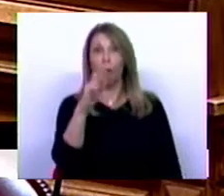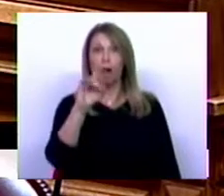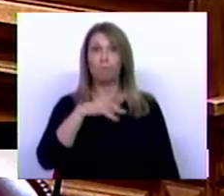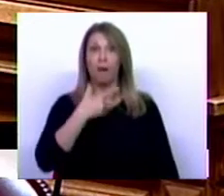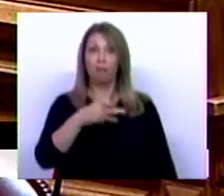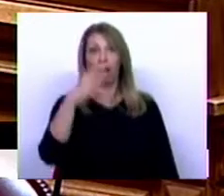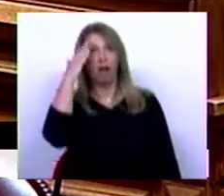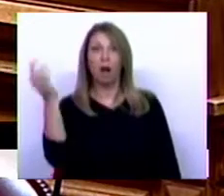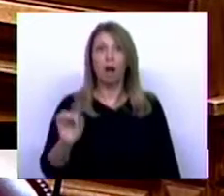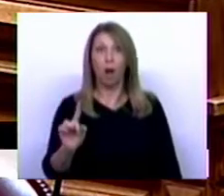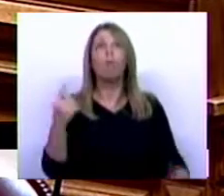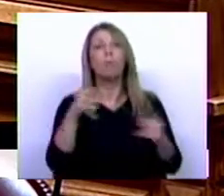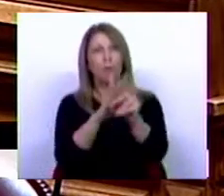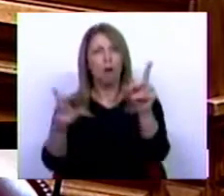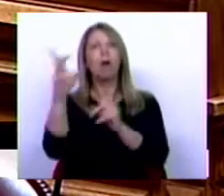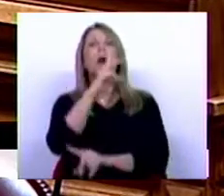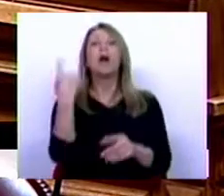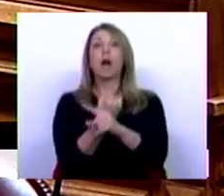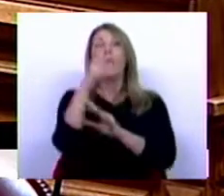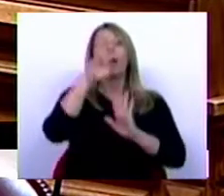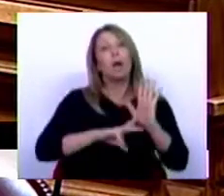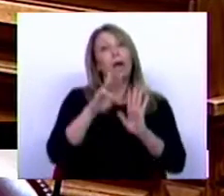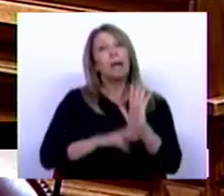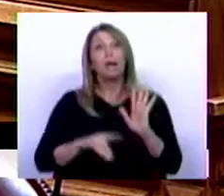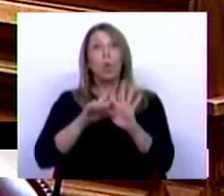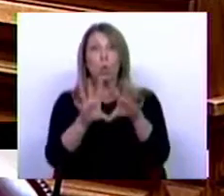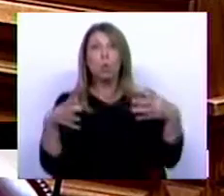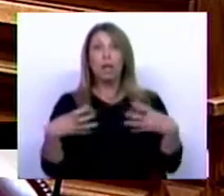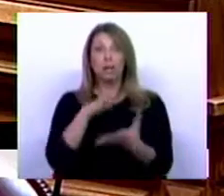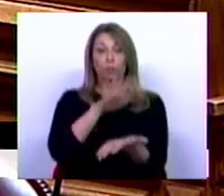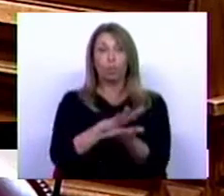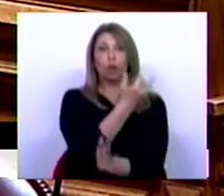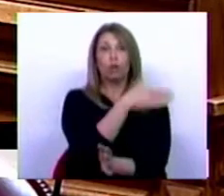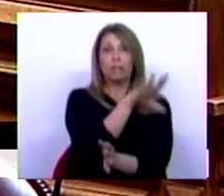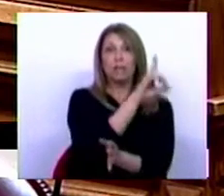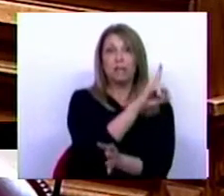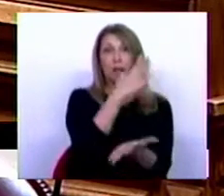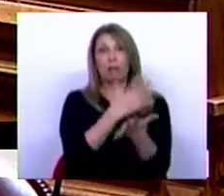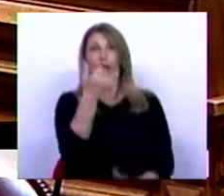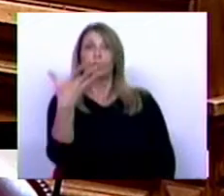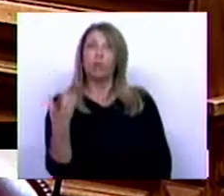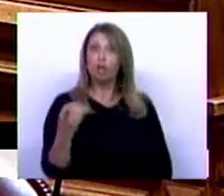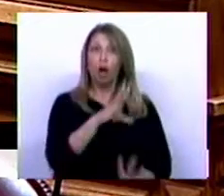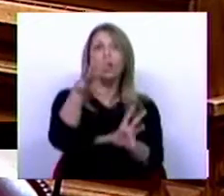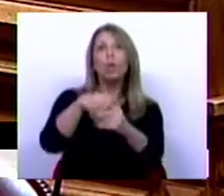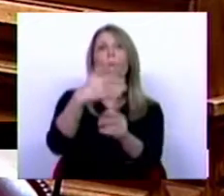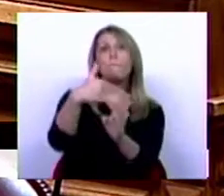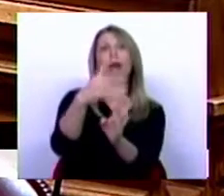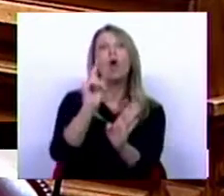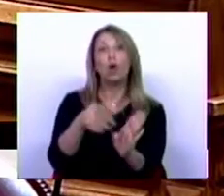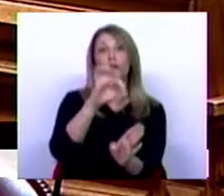fortíssimo aumento dos instrumentos de regulamentação e regulação coletiva publicados entre 2016 e 2019 que abringeram, em média,